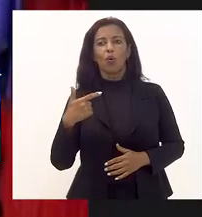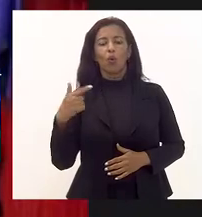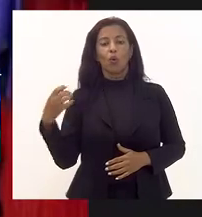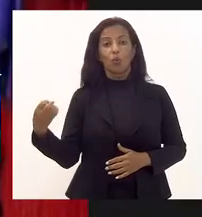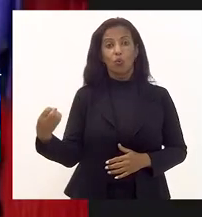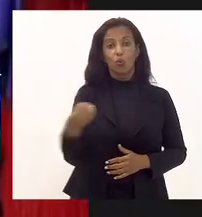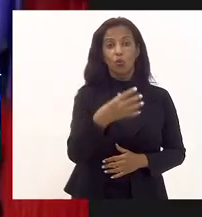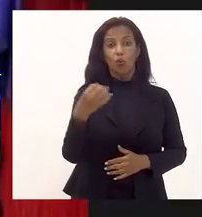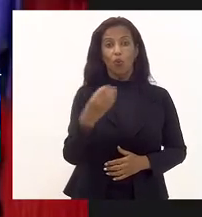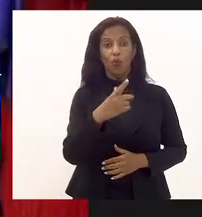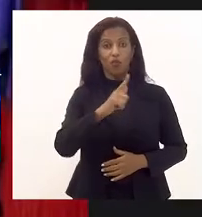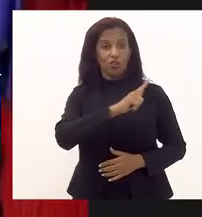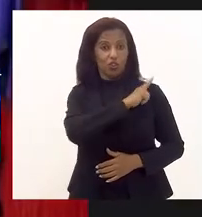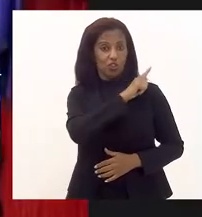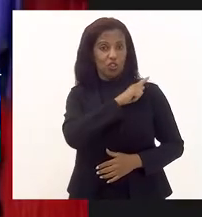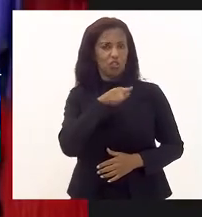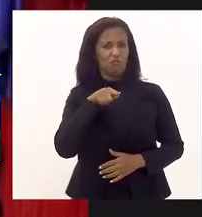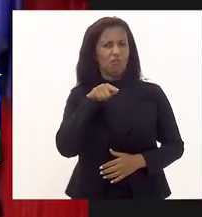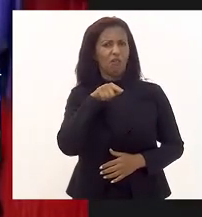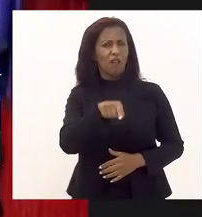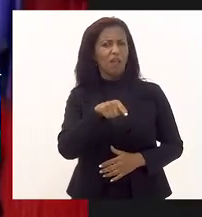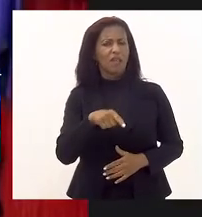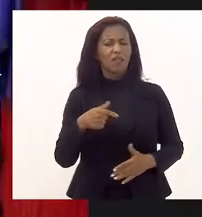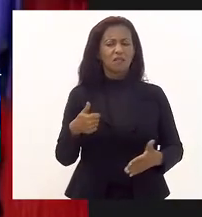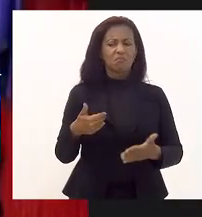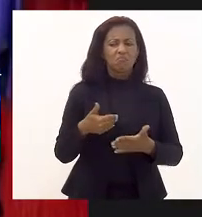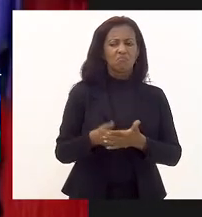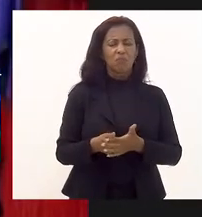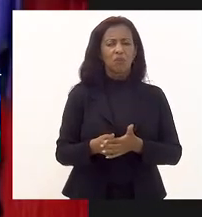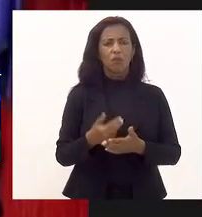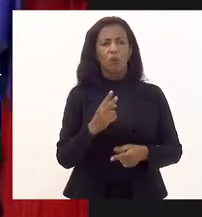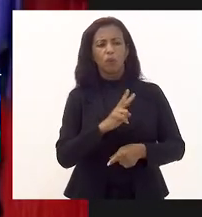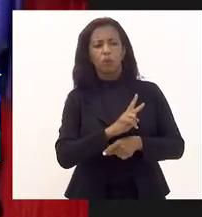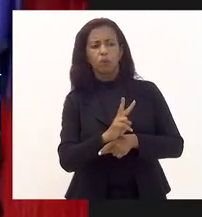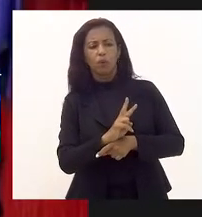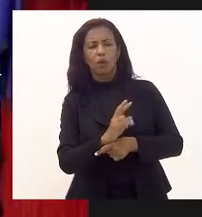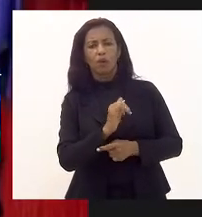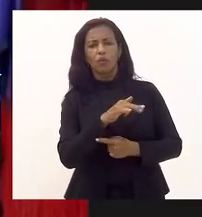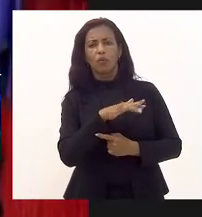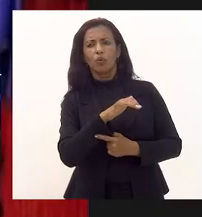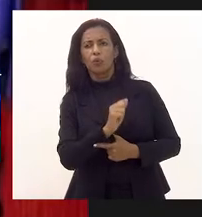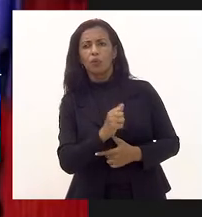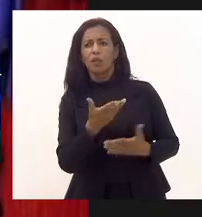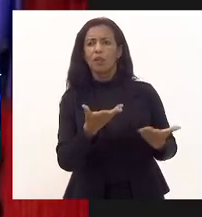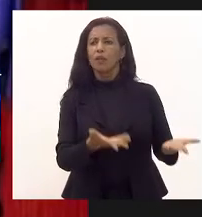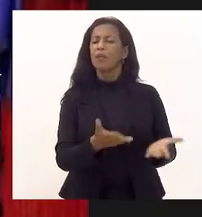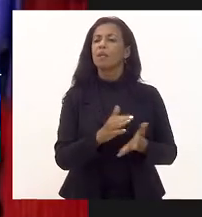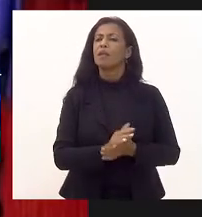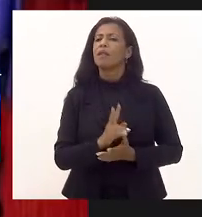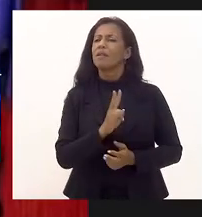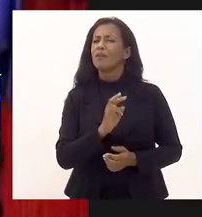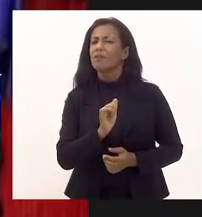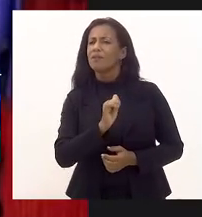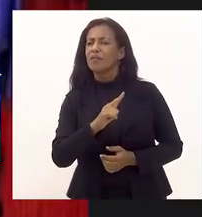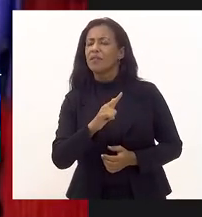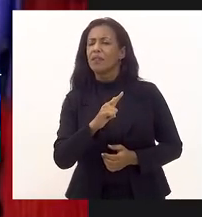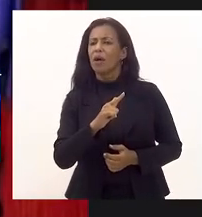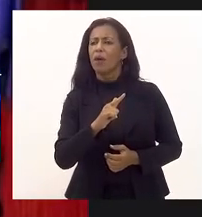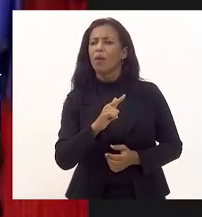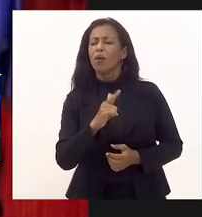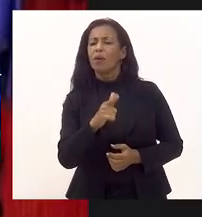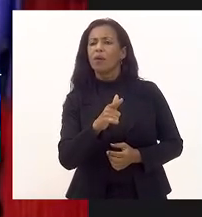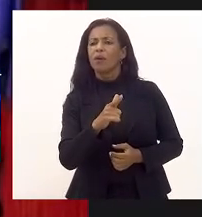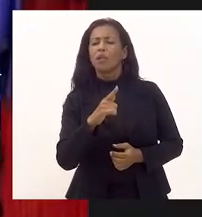gestão, essa foi motivada recentemente por uma expressão ambiental do INE na unidade da Fazenda Vital Brasil, localizada em Cachoeira de